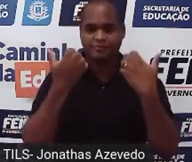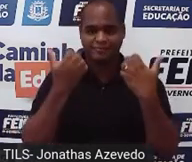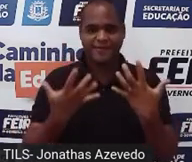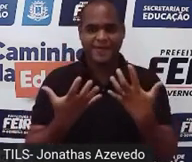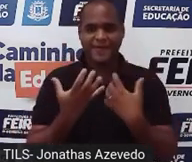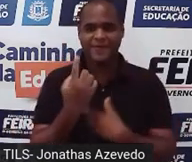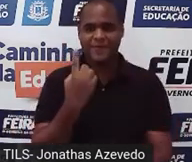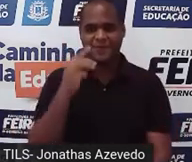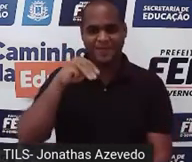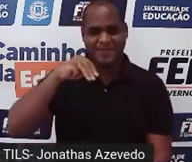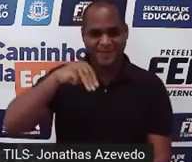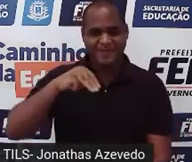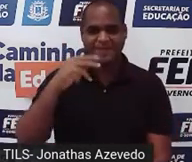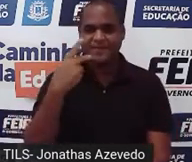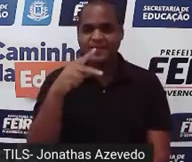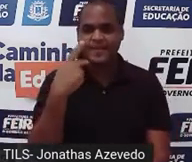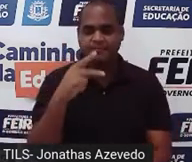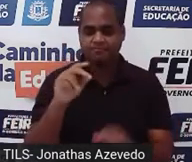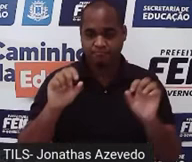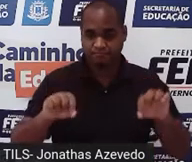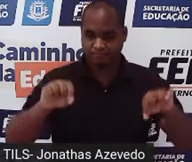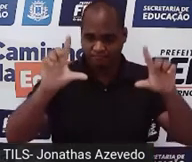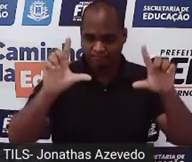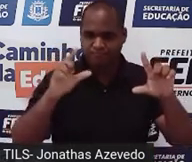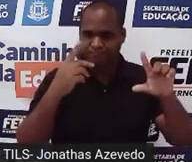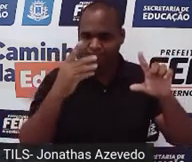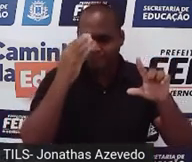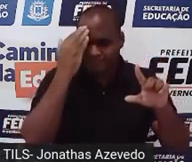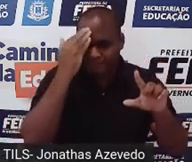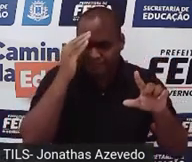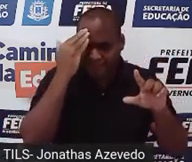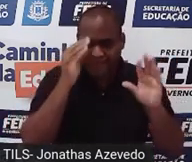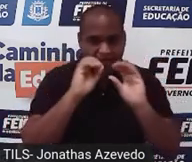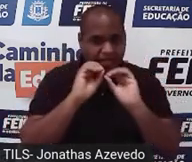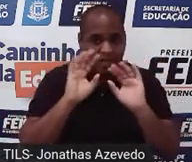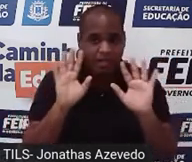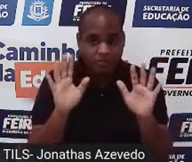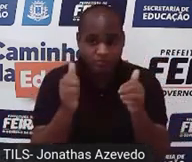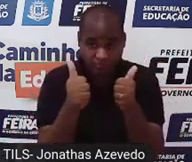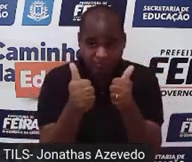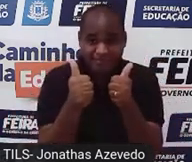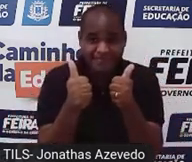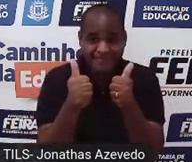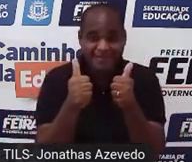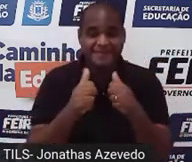um minutinho contando aí na tela para você tentar lembrar, certo?